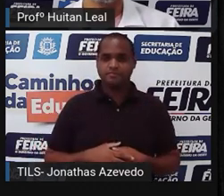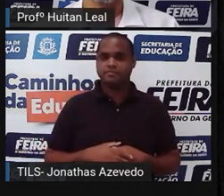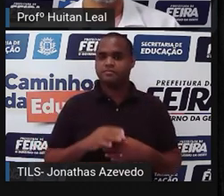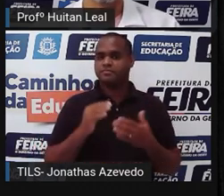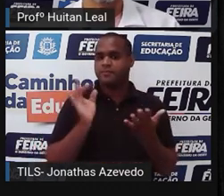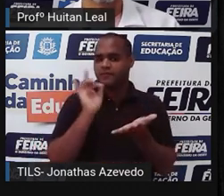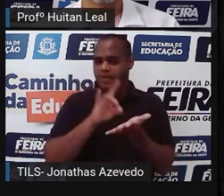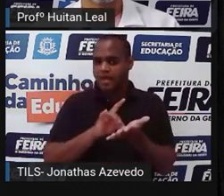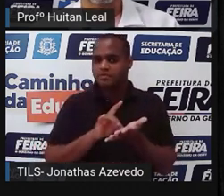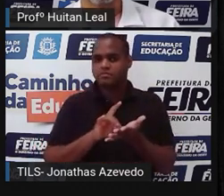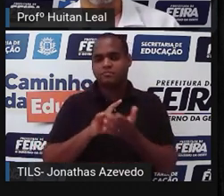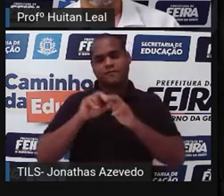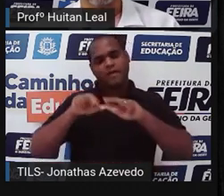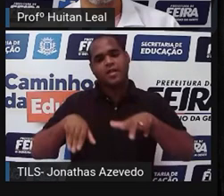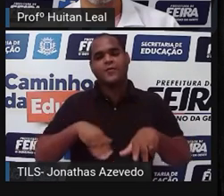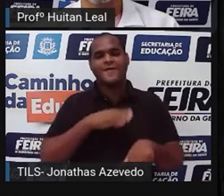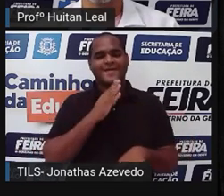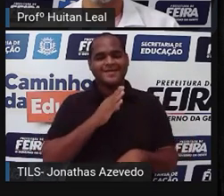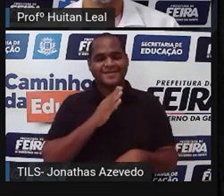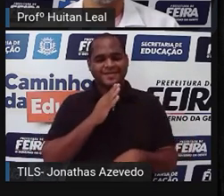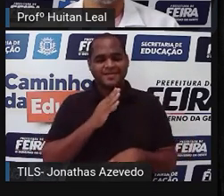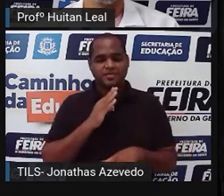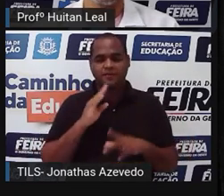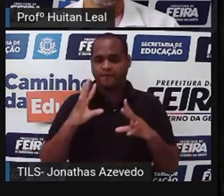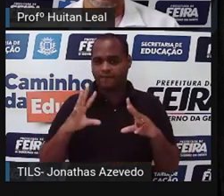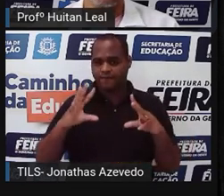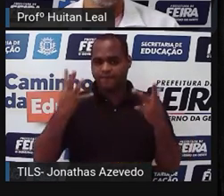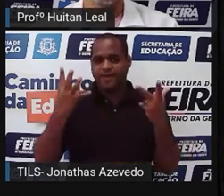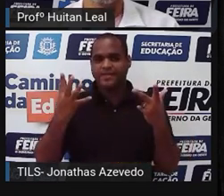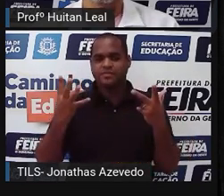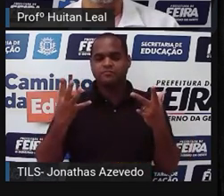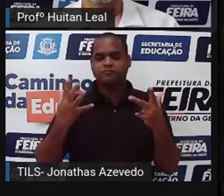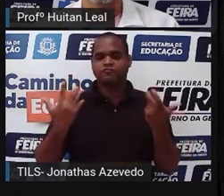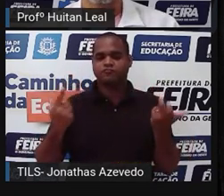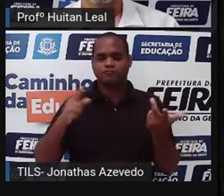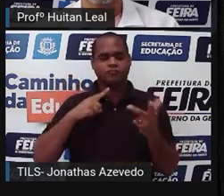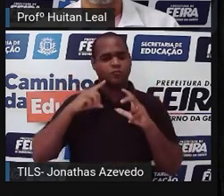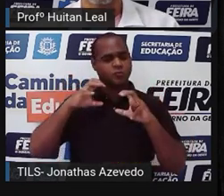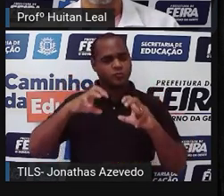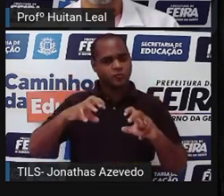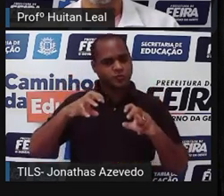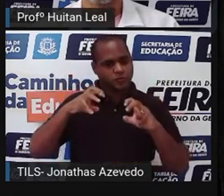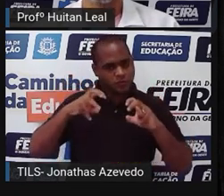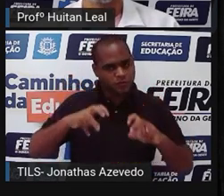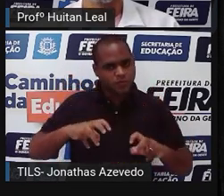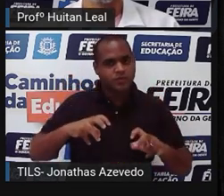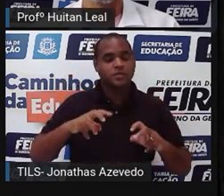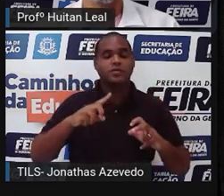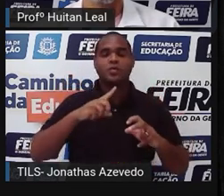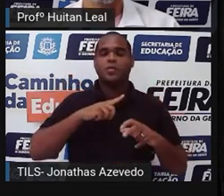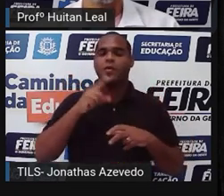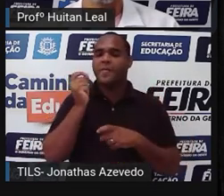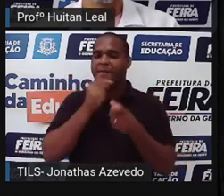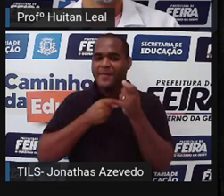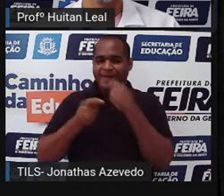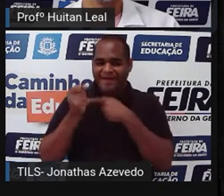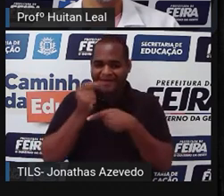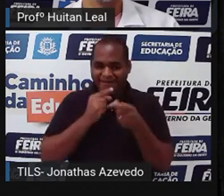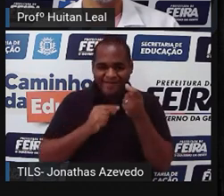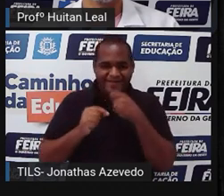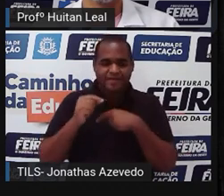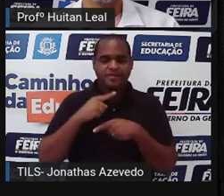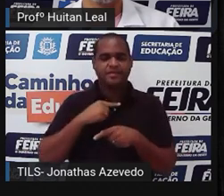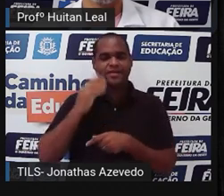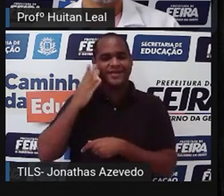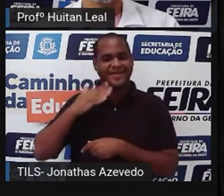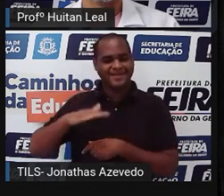realistas, os contos populares, os contos fantásticos, os contos de terror, contos de humor, contos